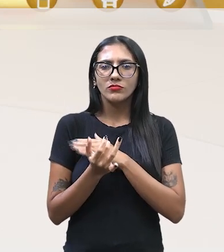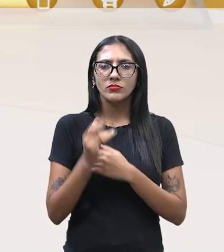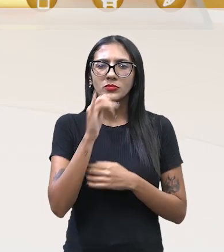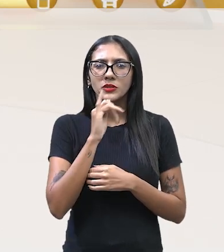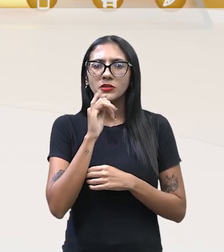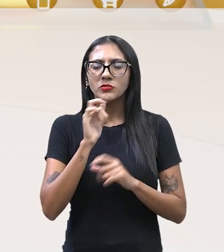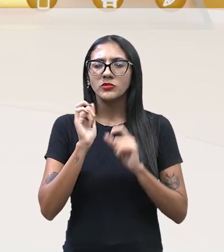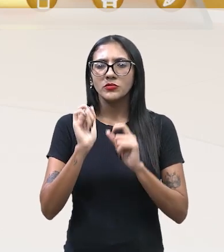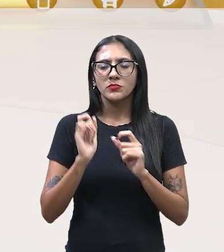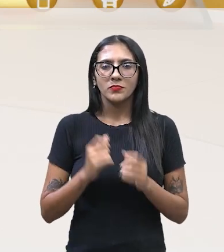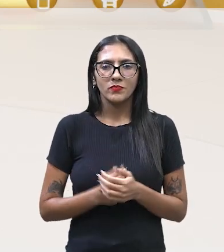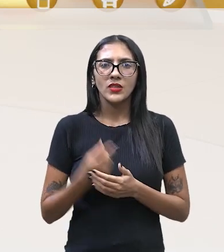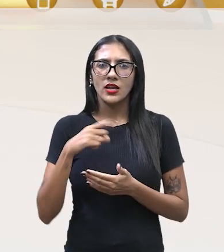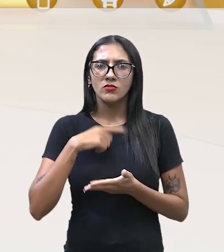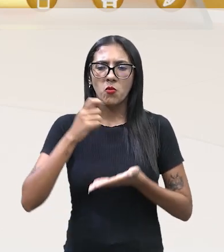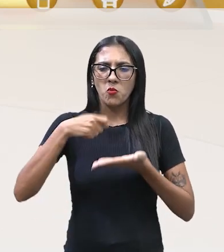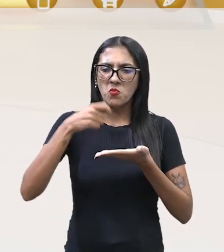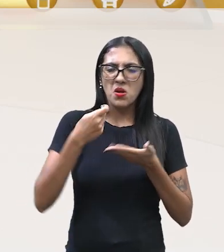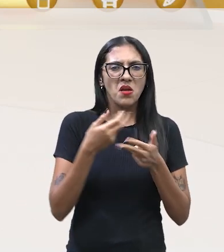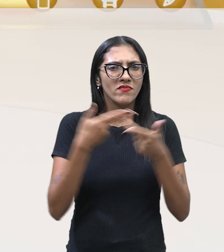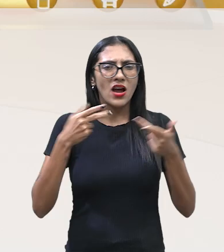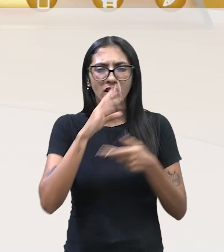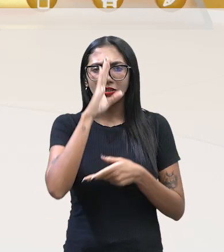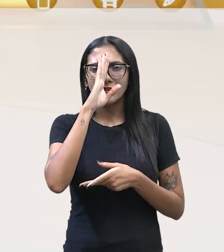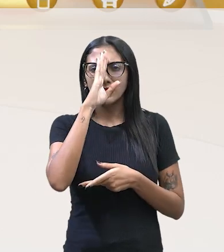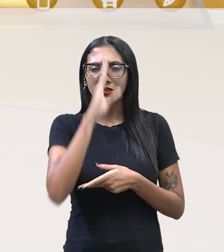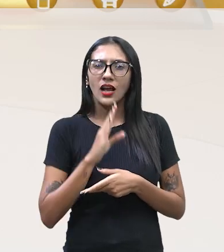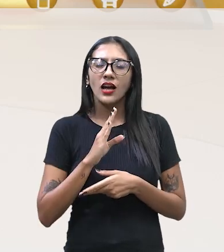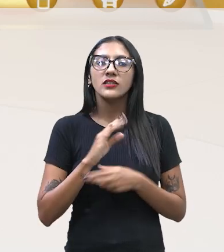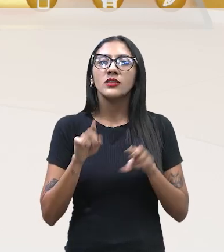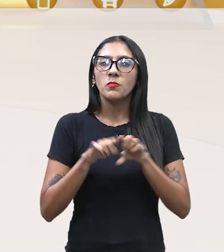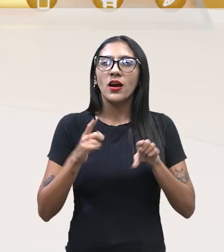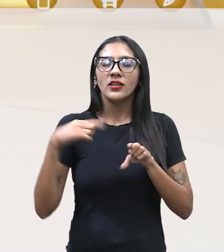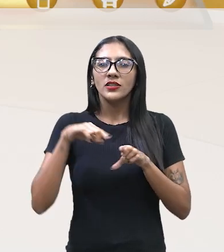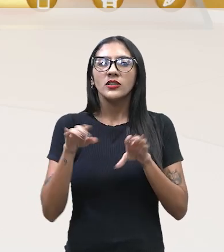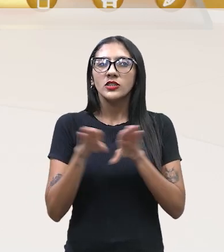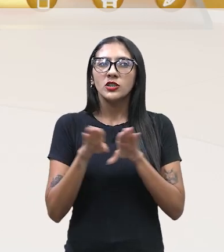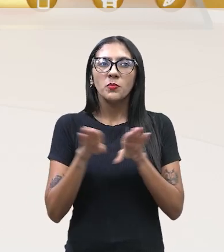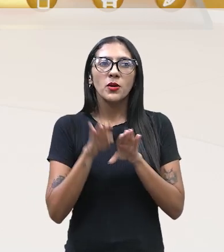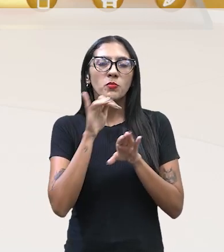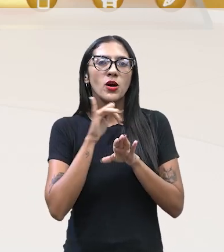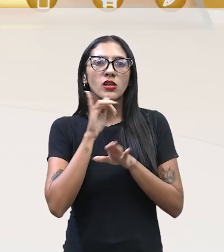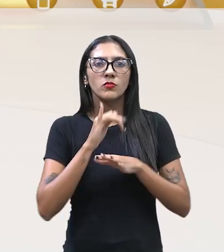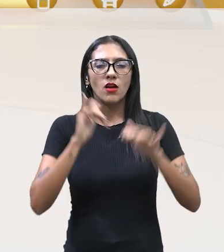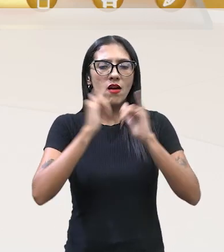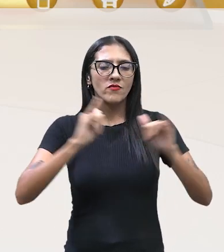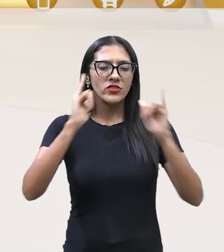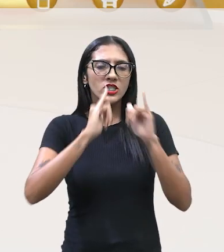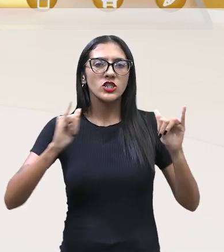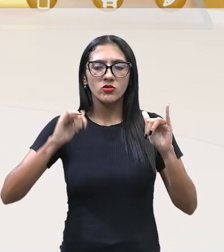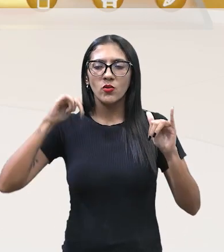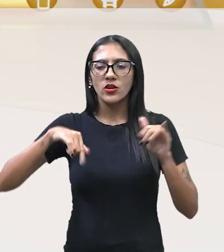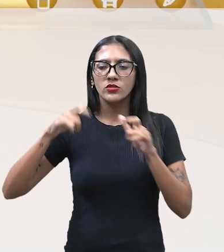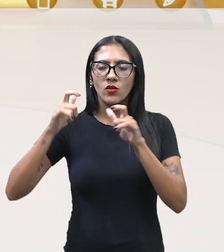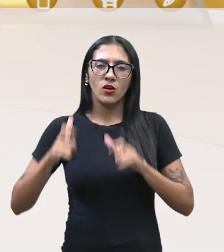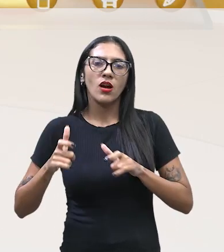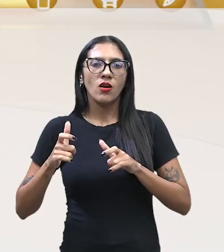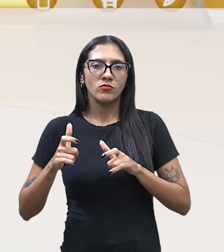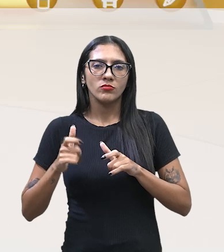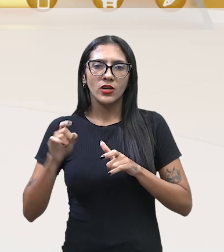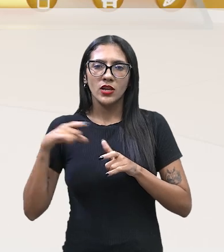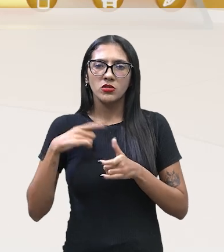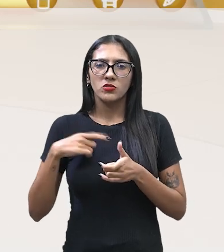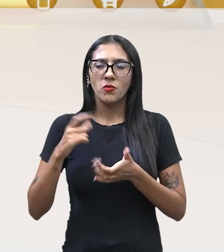que é? Eles vão, comem de graça e eles fazem propaganda dentro da plataforma. Que eles não vão pagar a